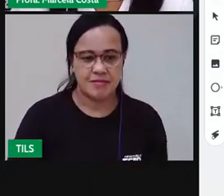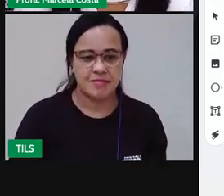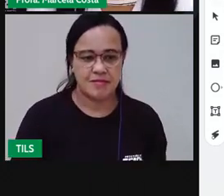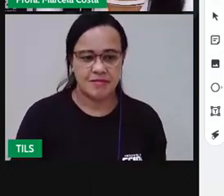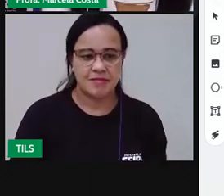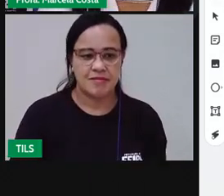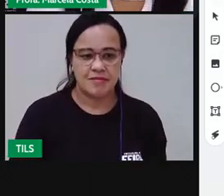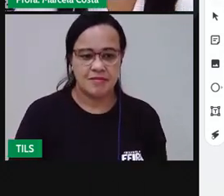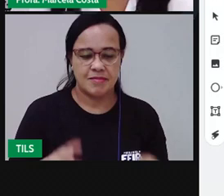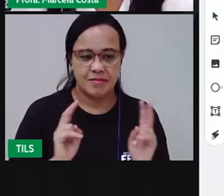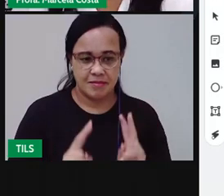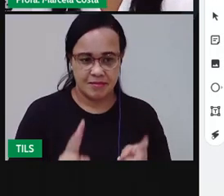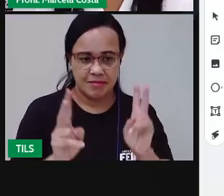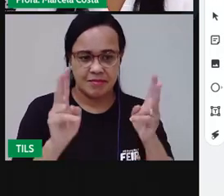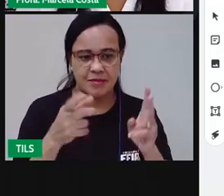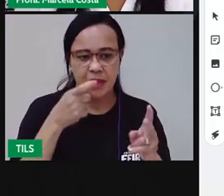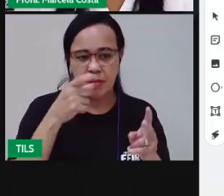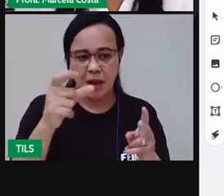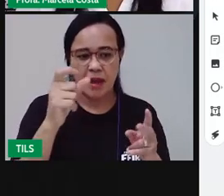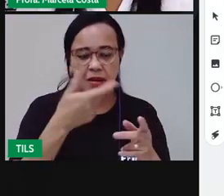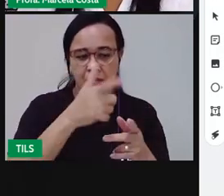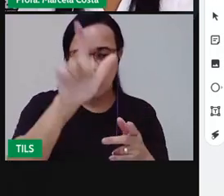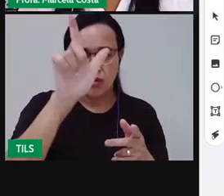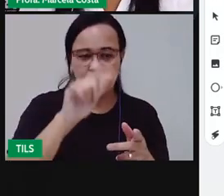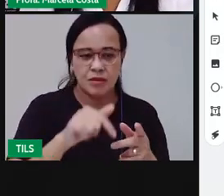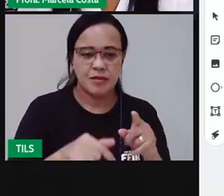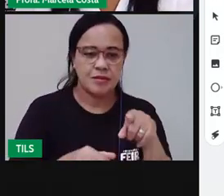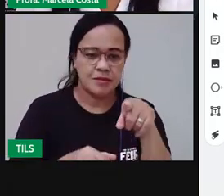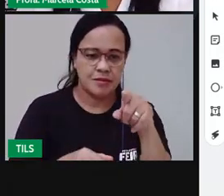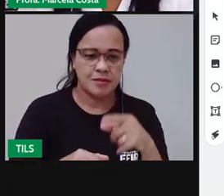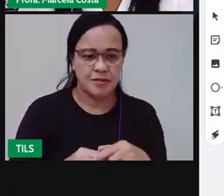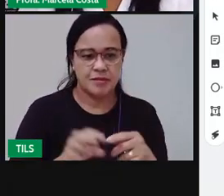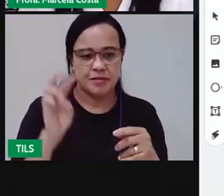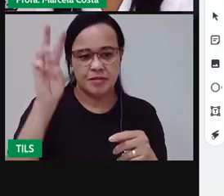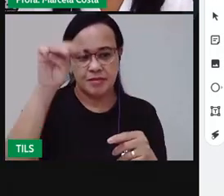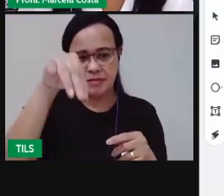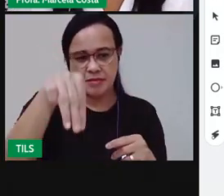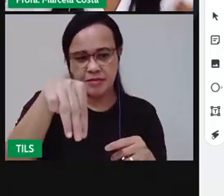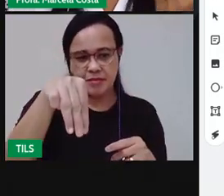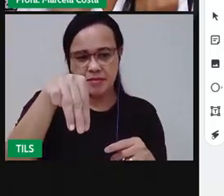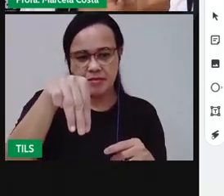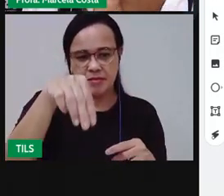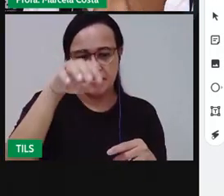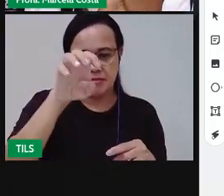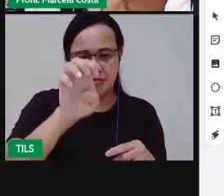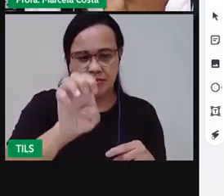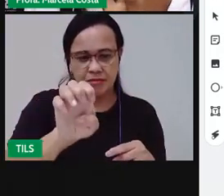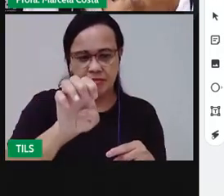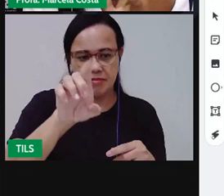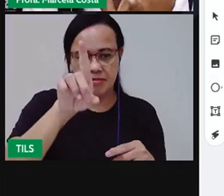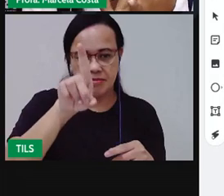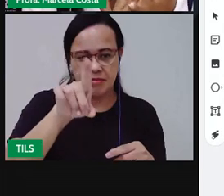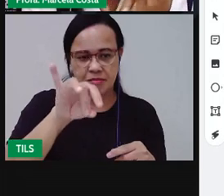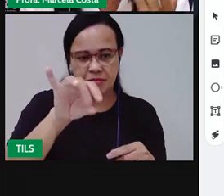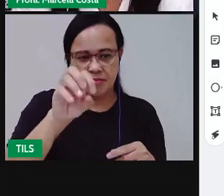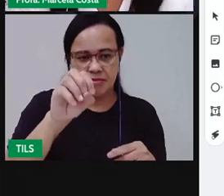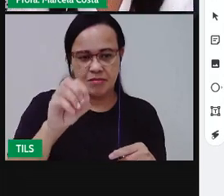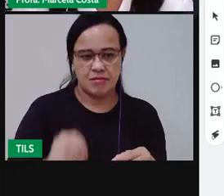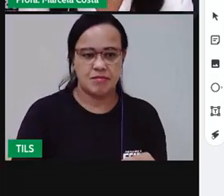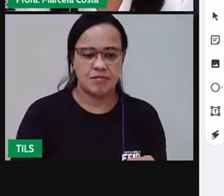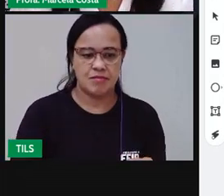Agora, vamos lá escrever essa outra palavra. Médio. O nome desse dedo aqui. Ó.